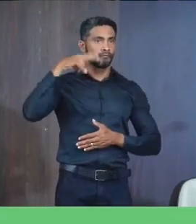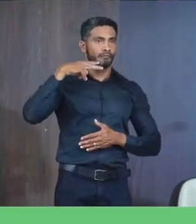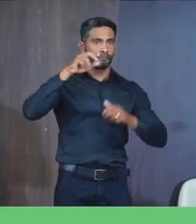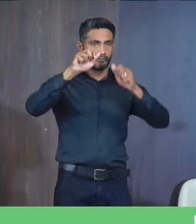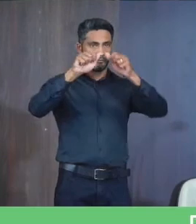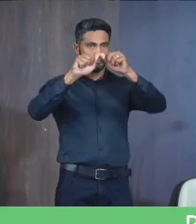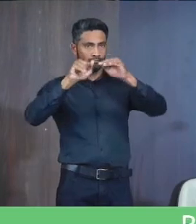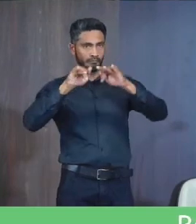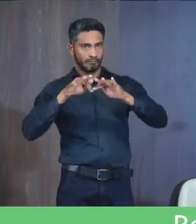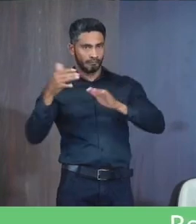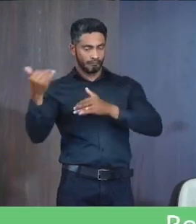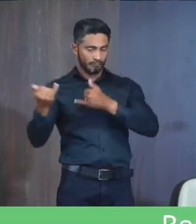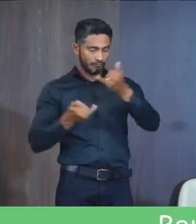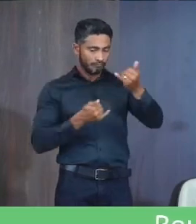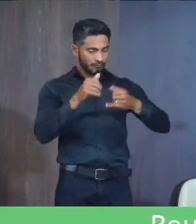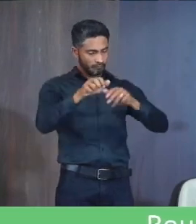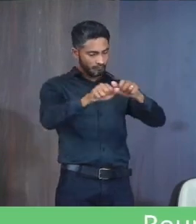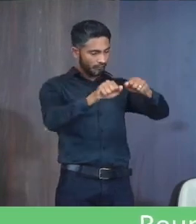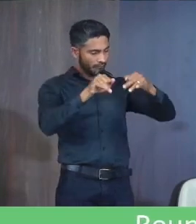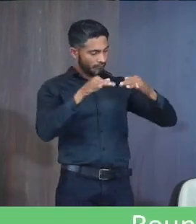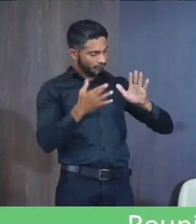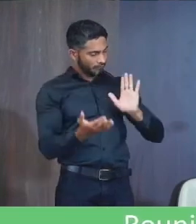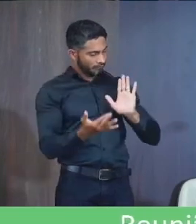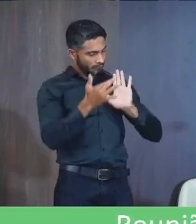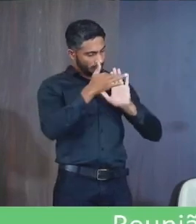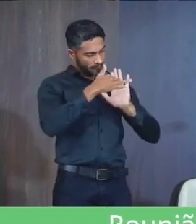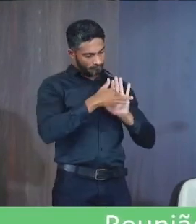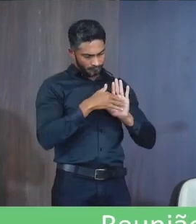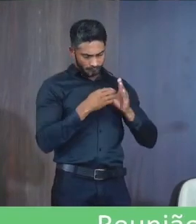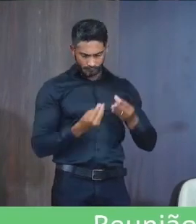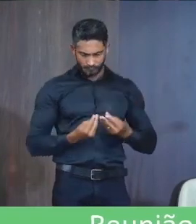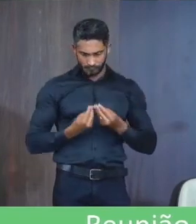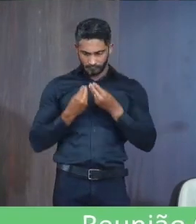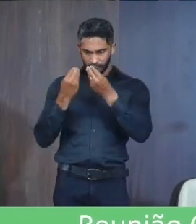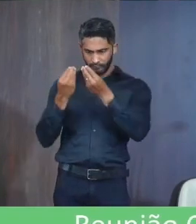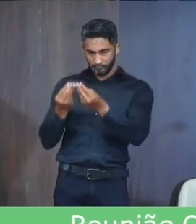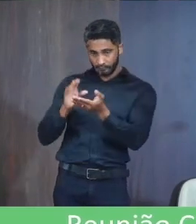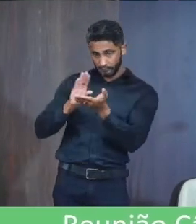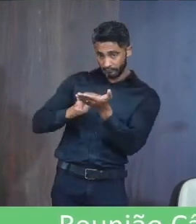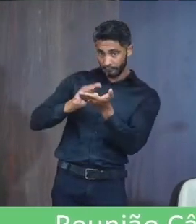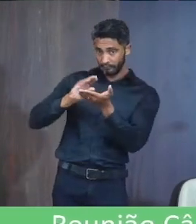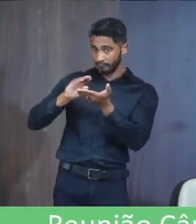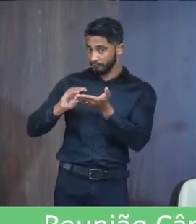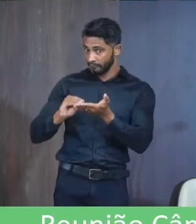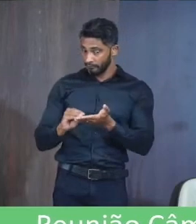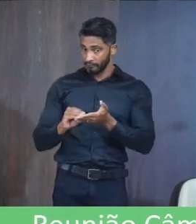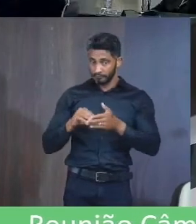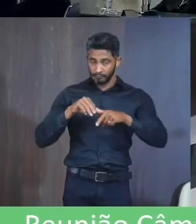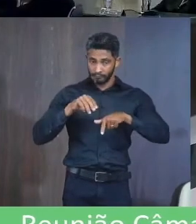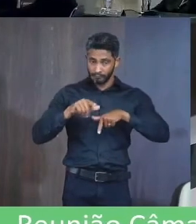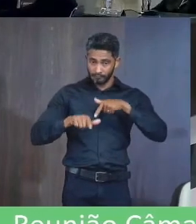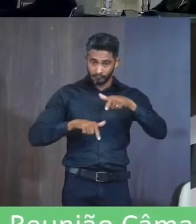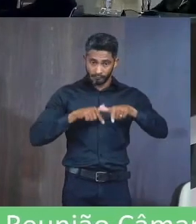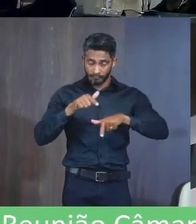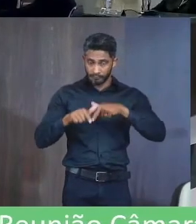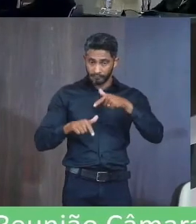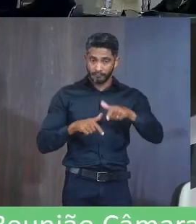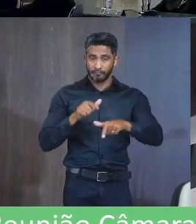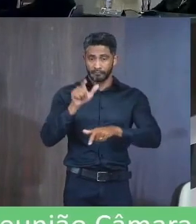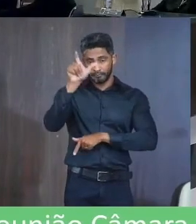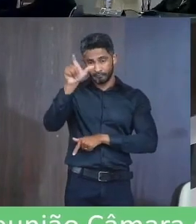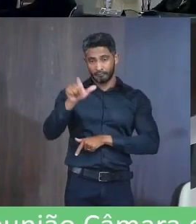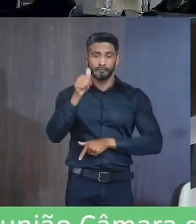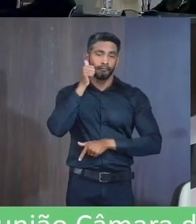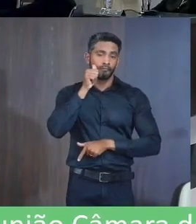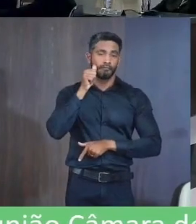vereadora Subassinada Vem Após ouvido Plenar Na forma regimental Seja consignada Em ata Dos nossos trabalhos Moção de congratulação Com a